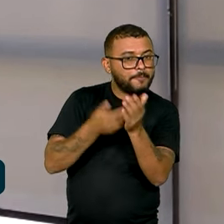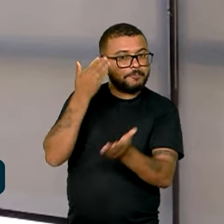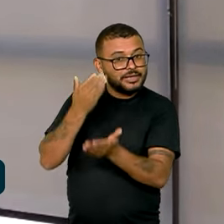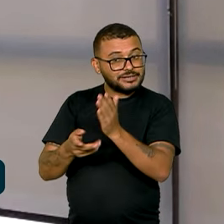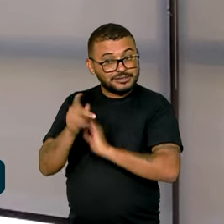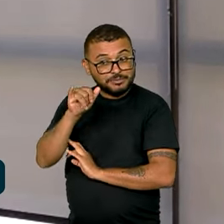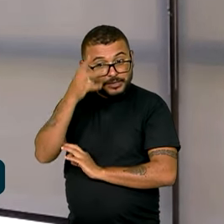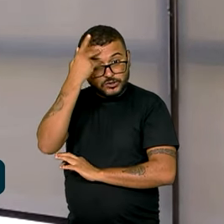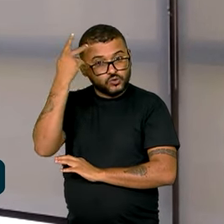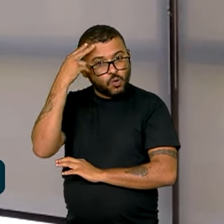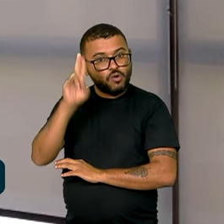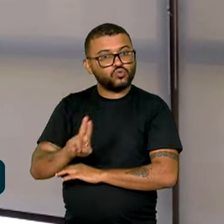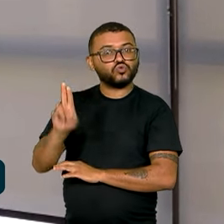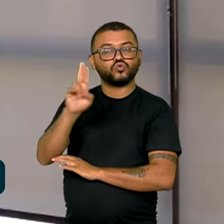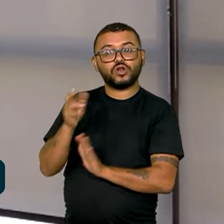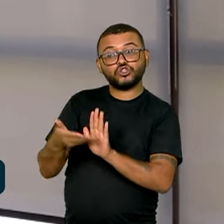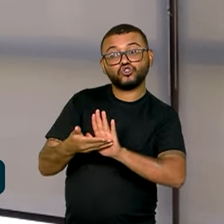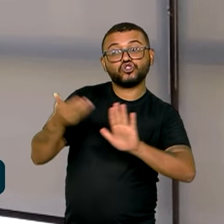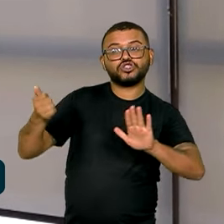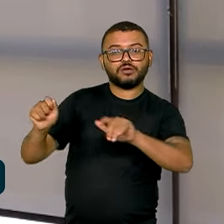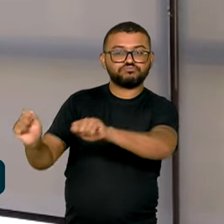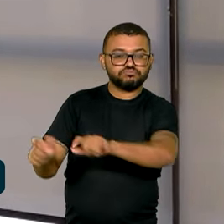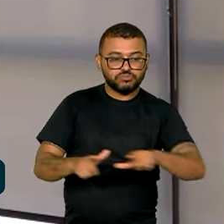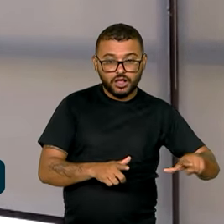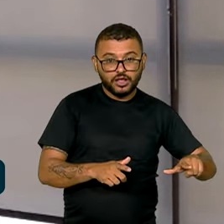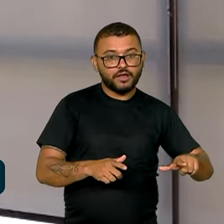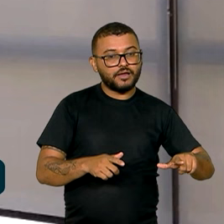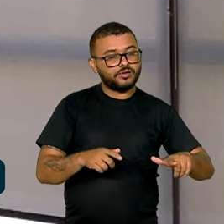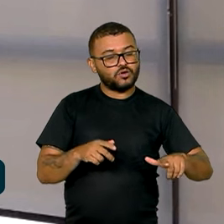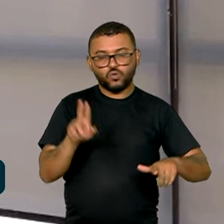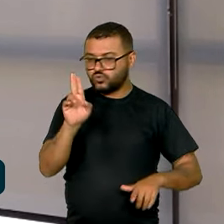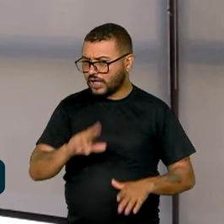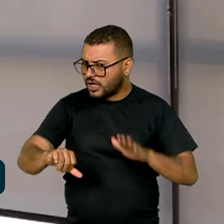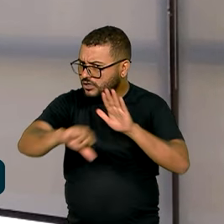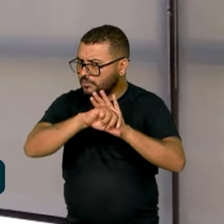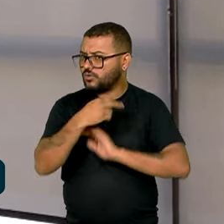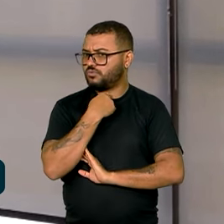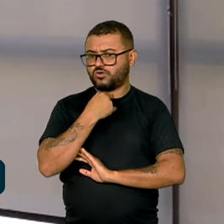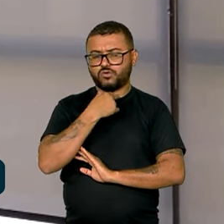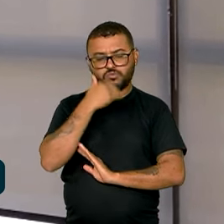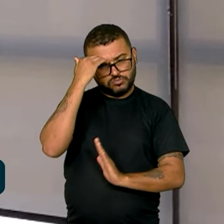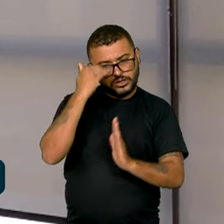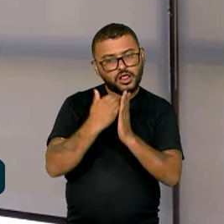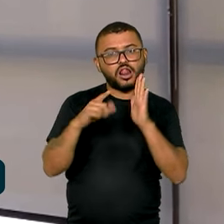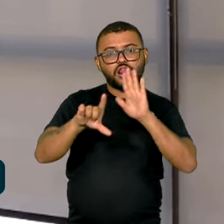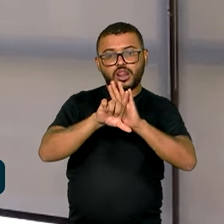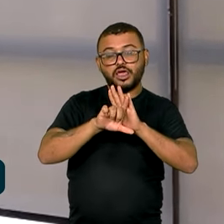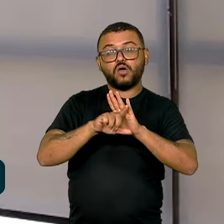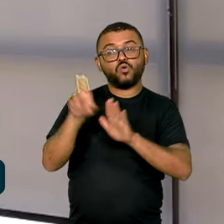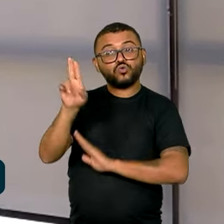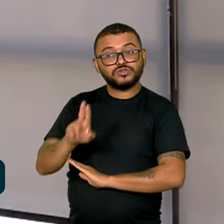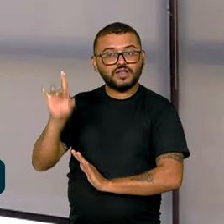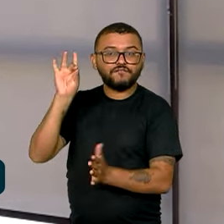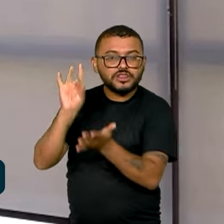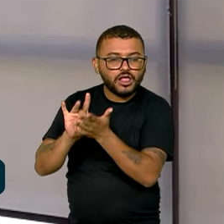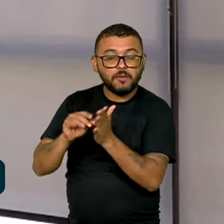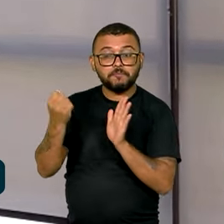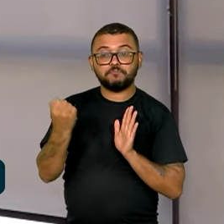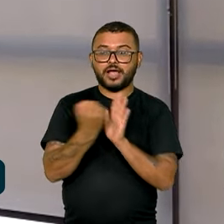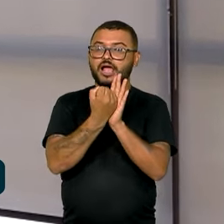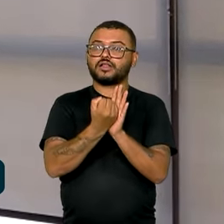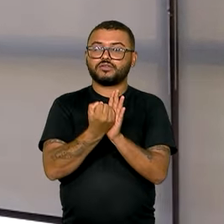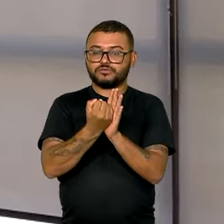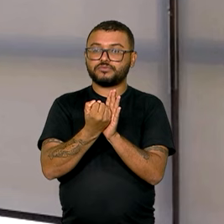que os usuários realmente tirem os equipamentos da rede e deixem de combater a ilegalidade tanto de usar um equipamento não certificado,